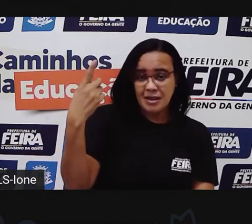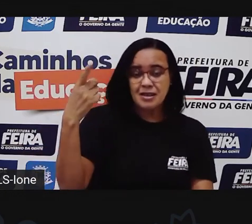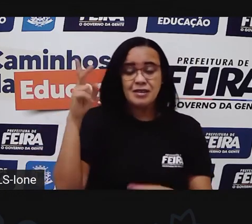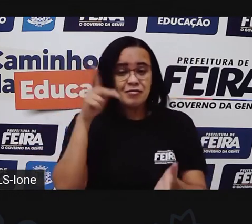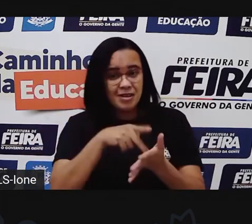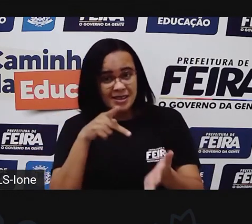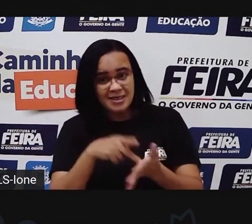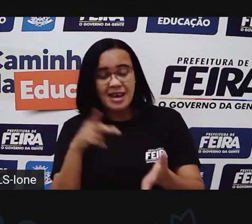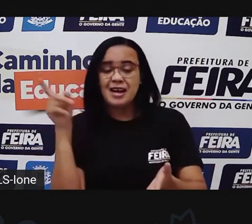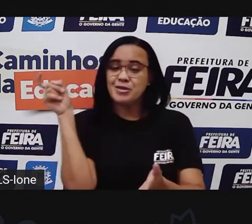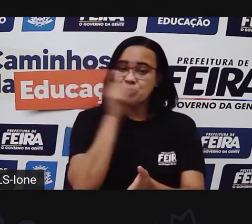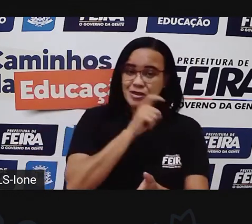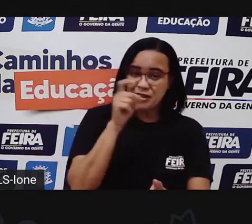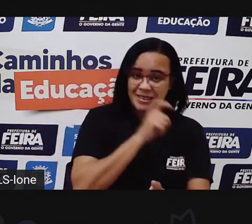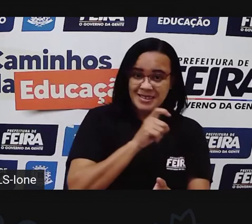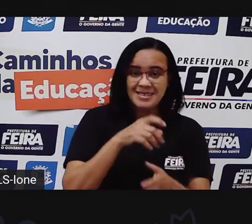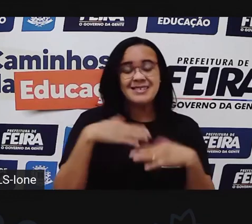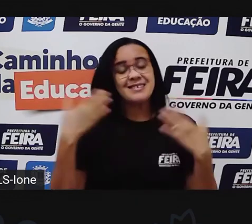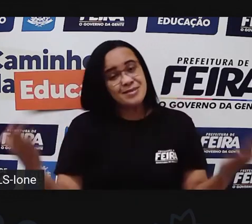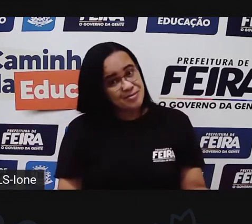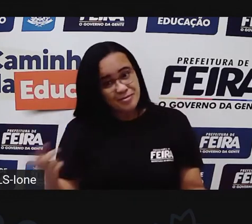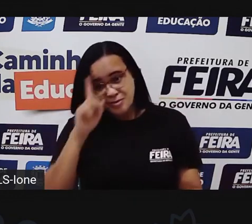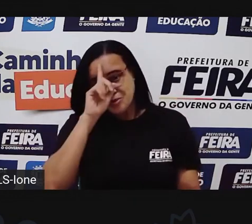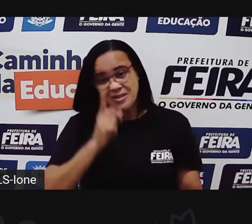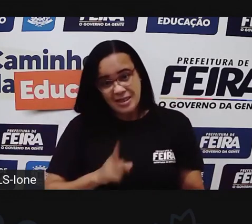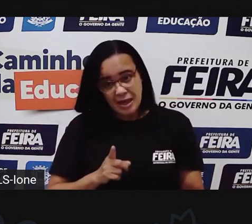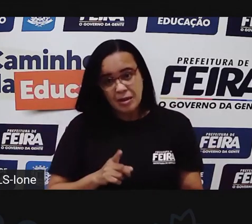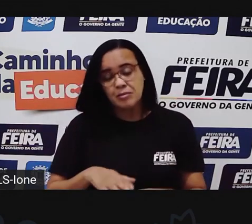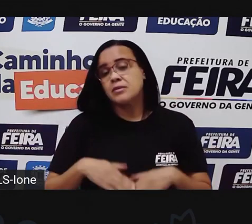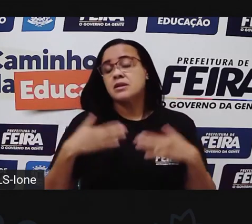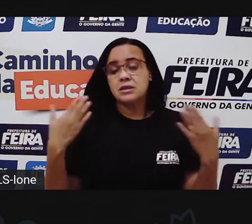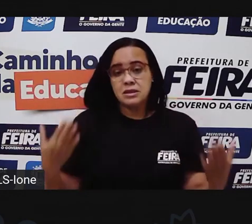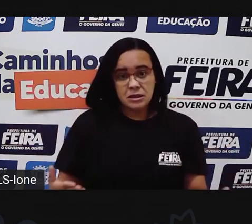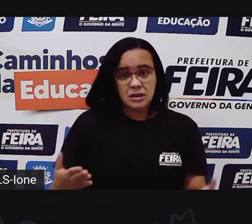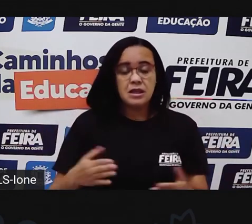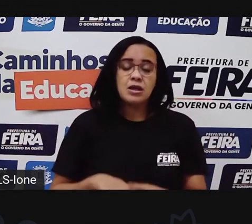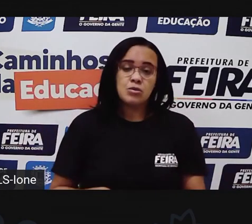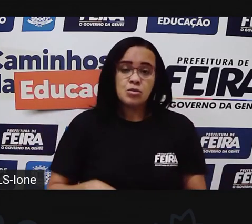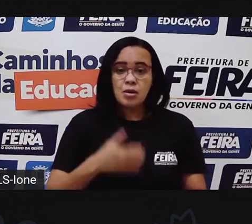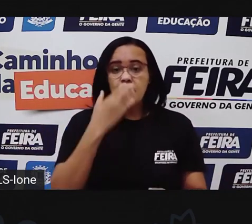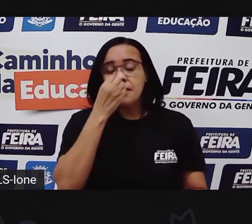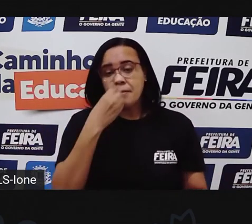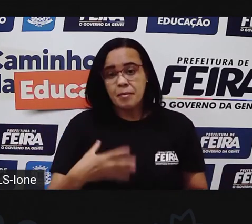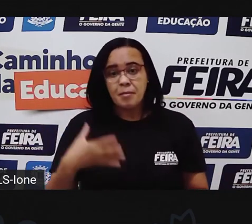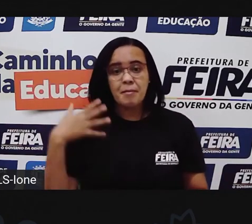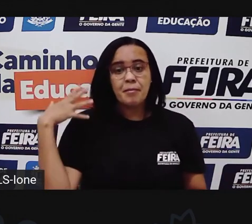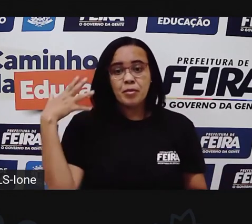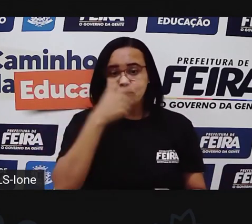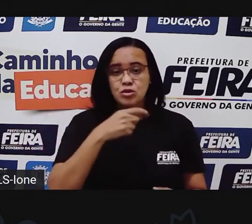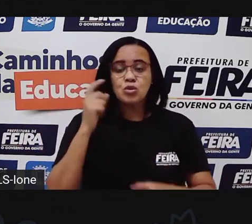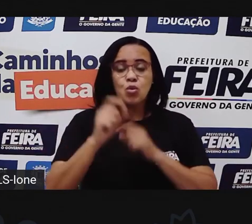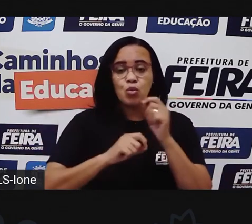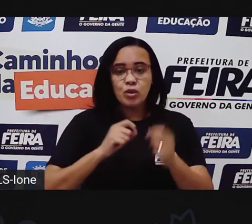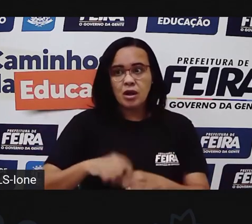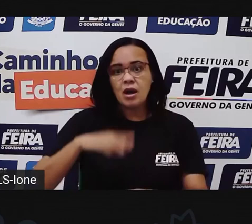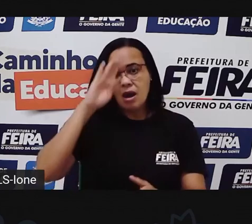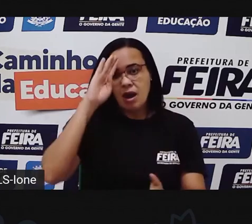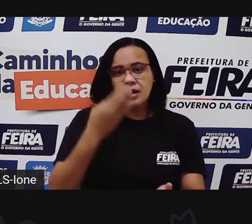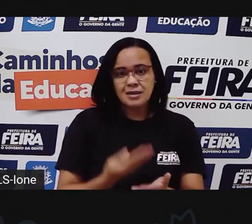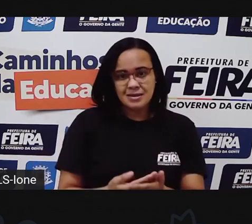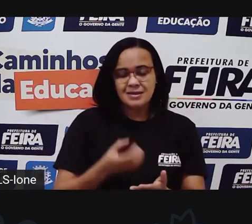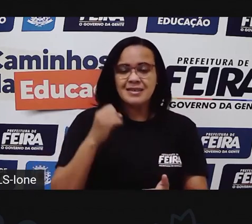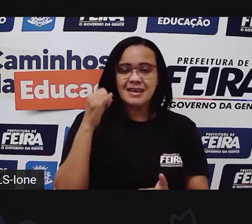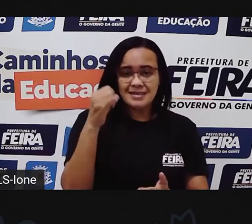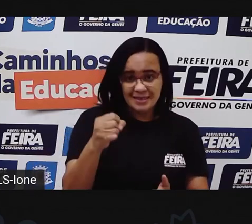beleza da lenda é isso, né? A gente acreditar, a gente pensar que aconteceu, que pode acontecer